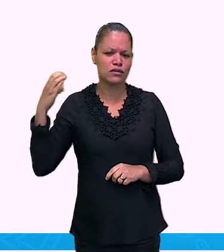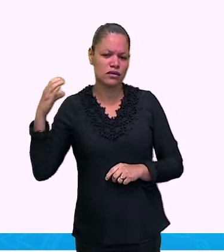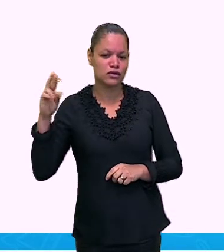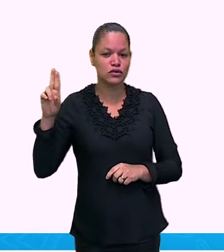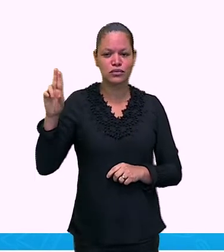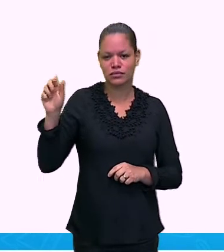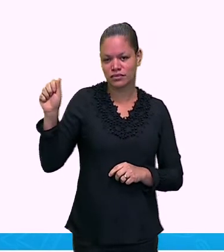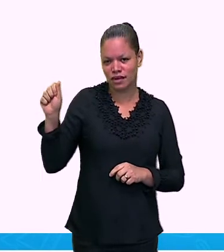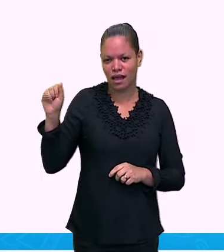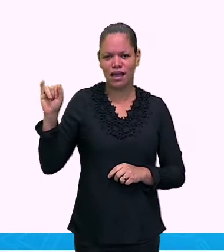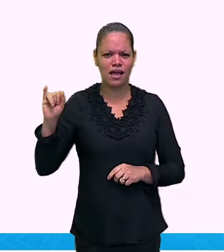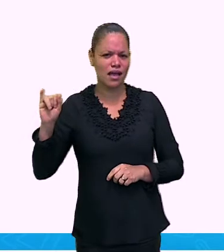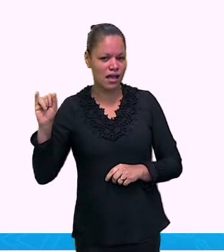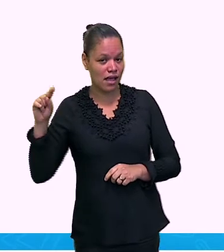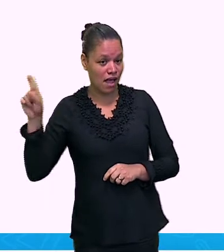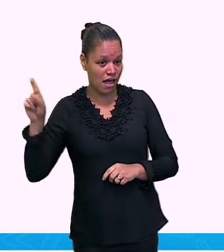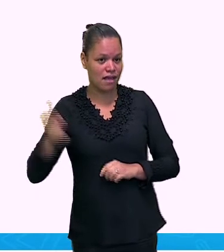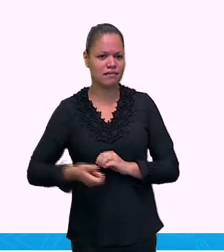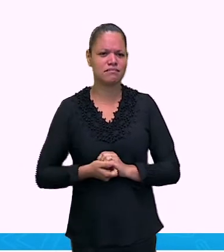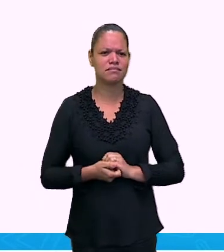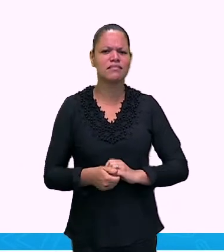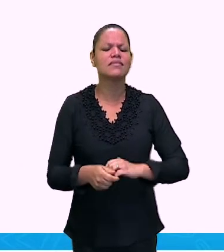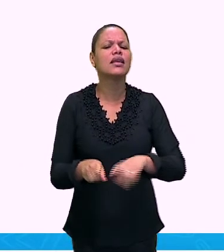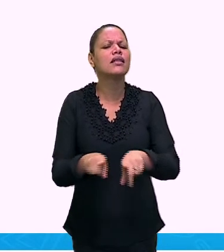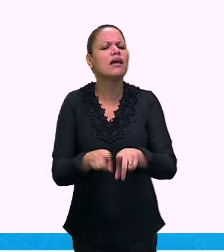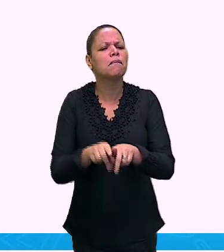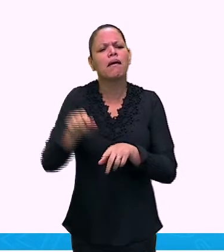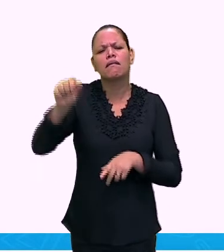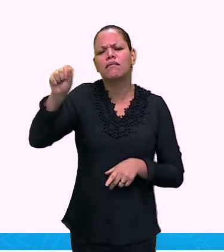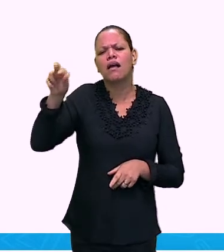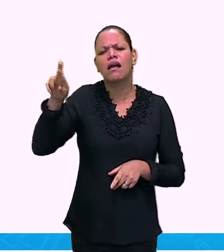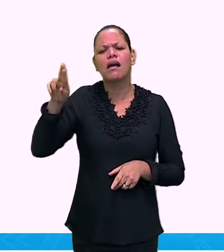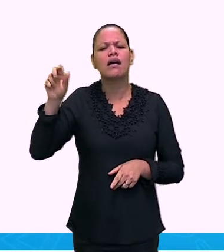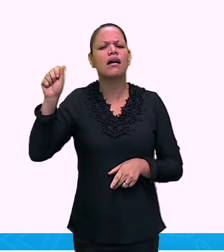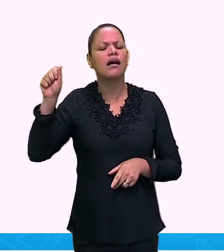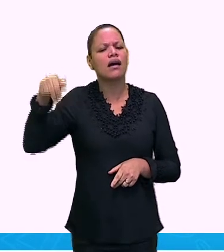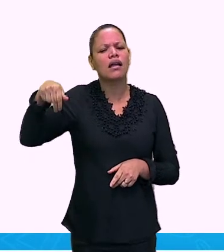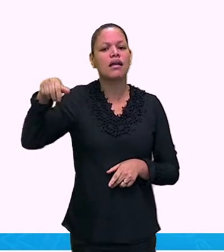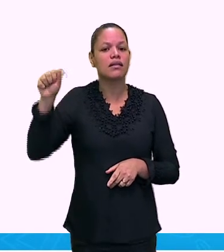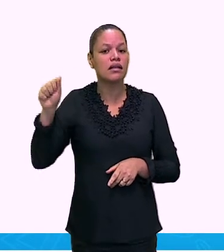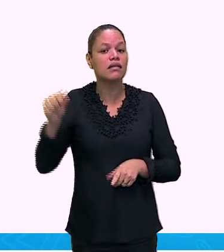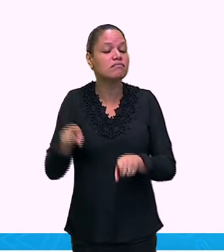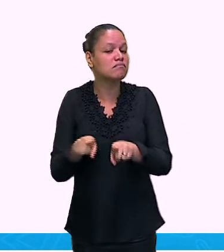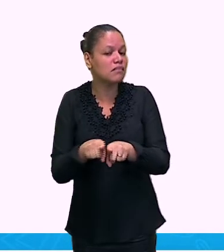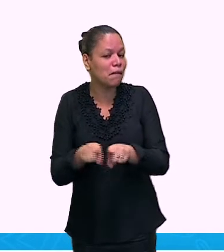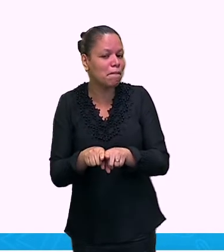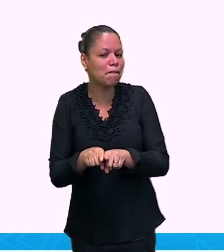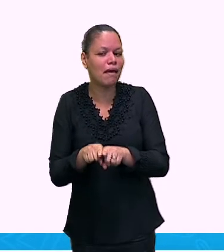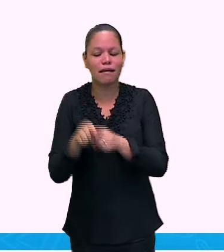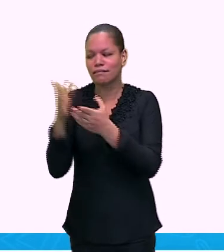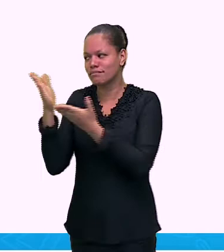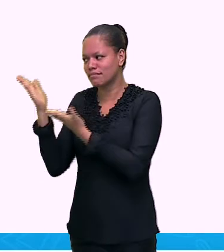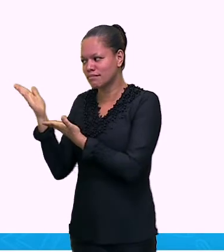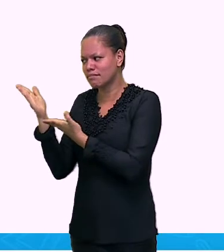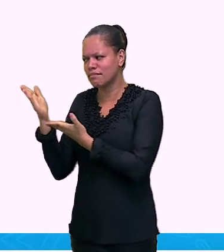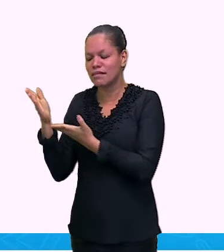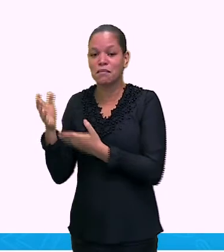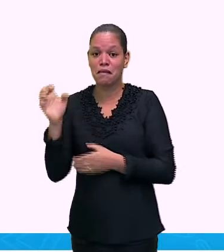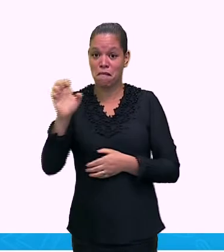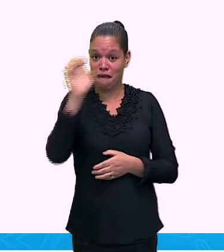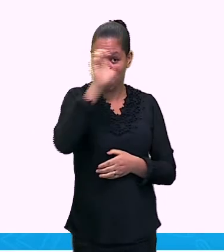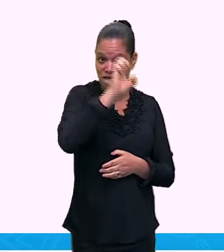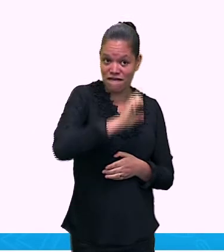localizada também em Araçuaí, no Vale do Jequitinhonha. Machacali. Habita nos